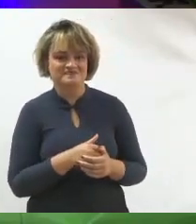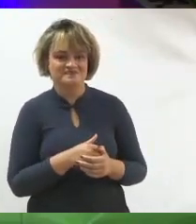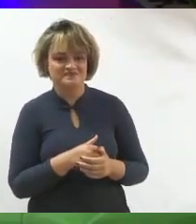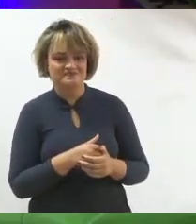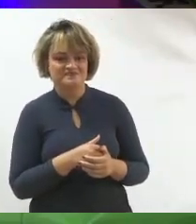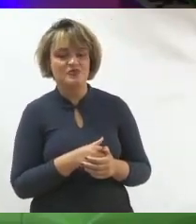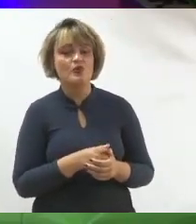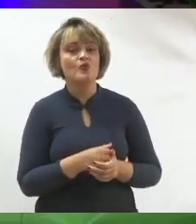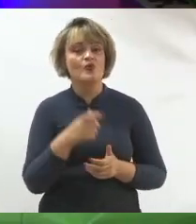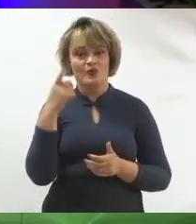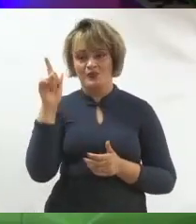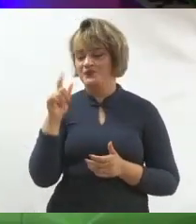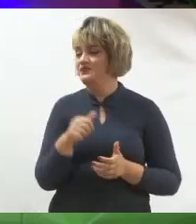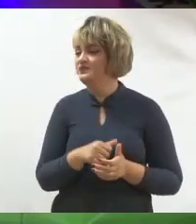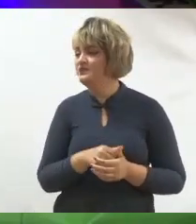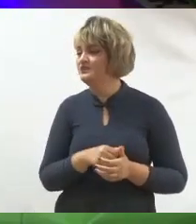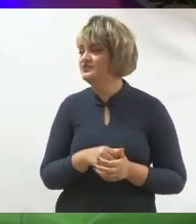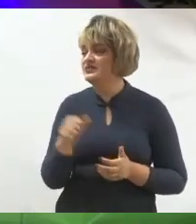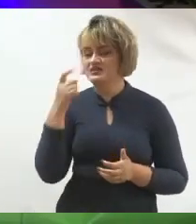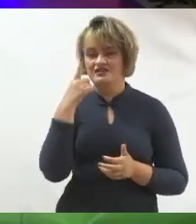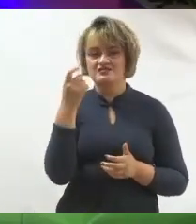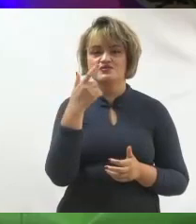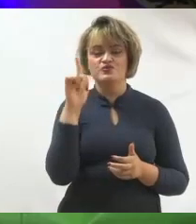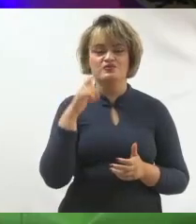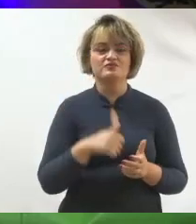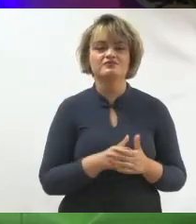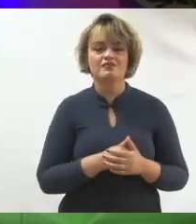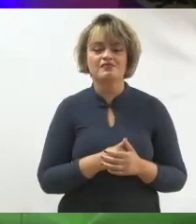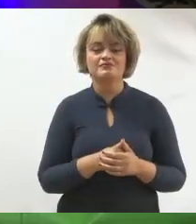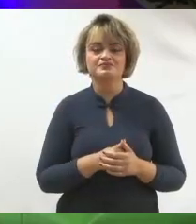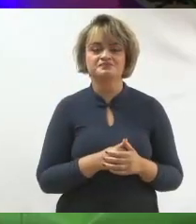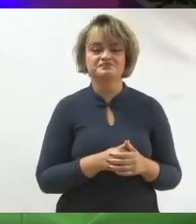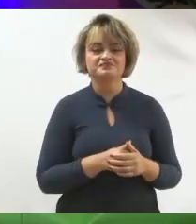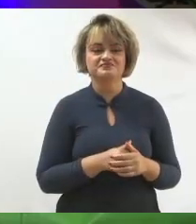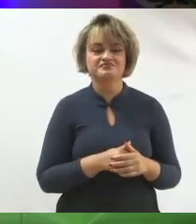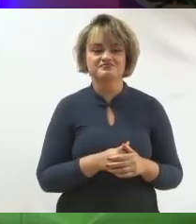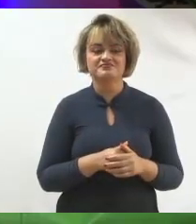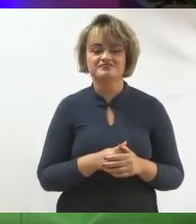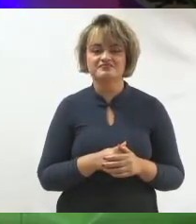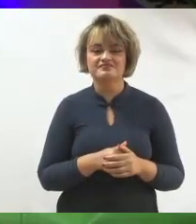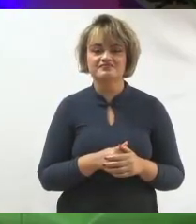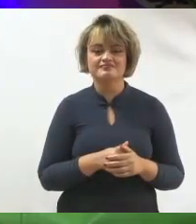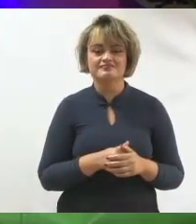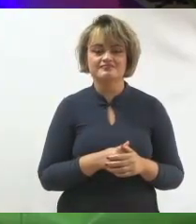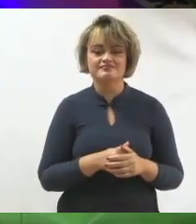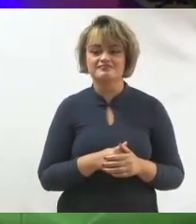Outra coisa que é bem interessante para campanhas que não vão ter muitos recursos.